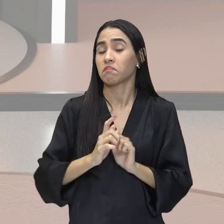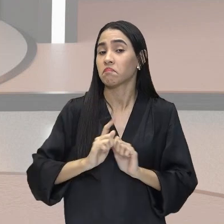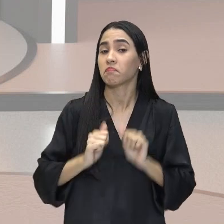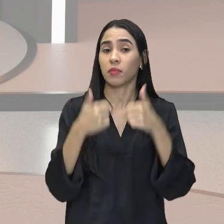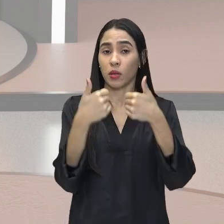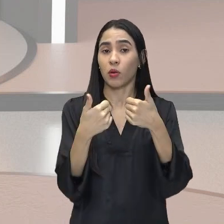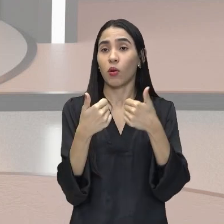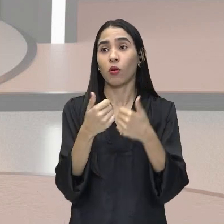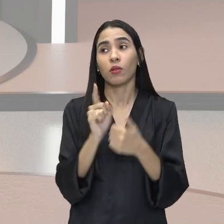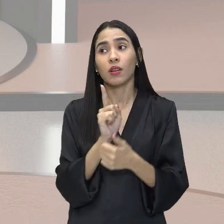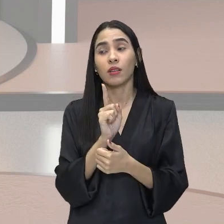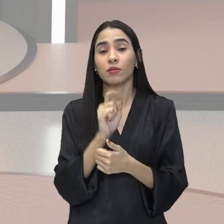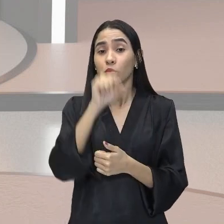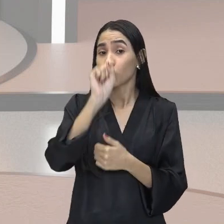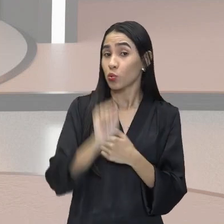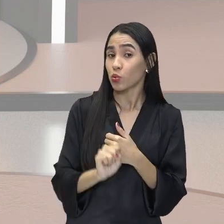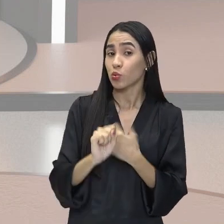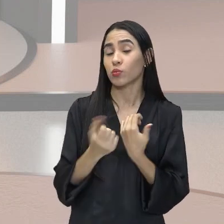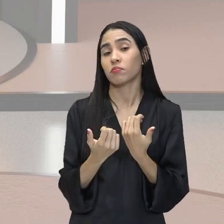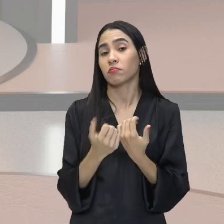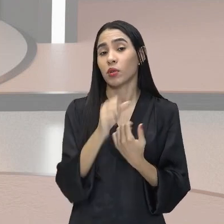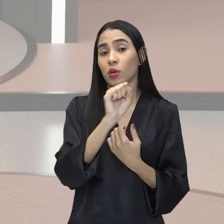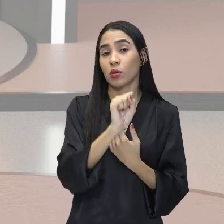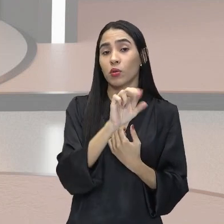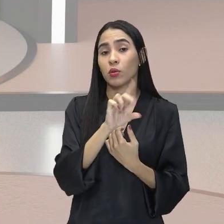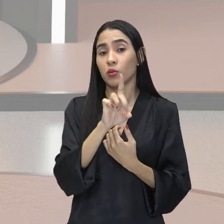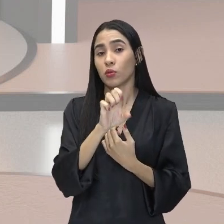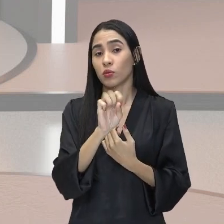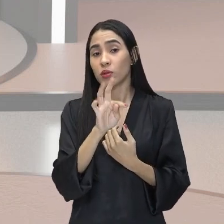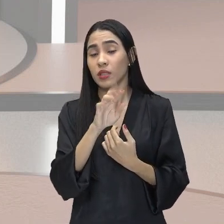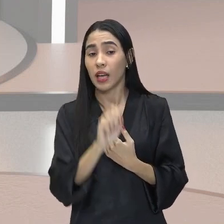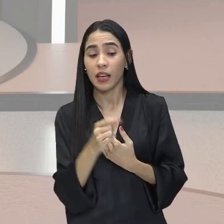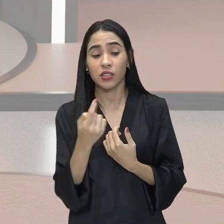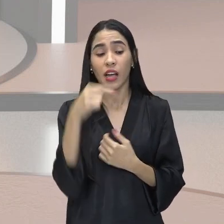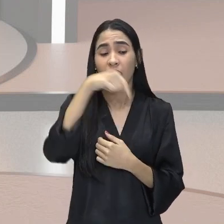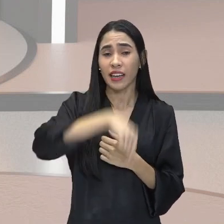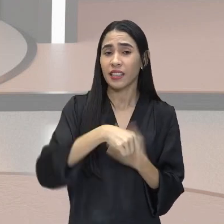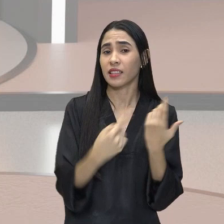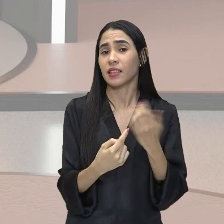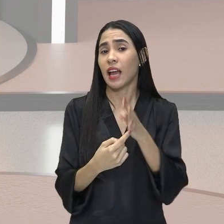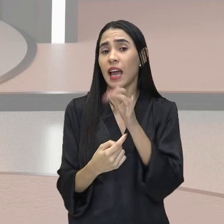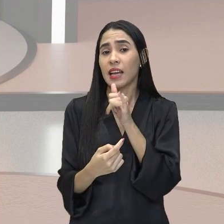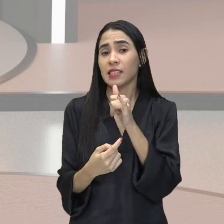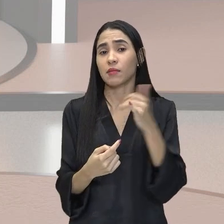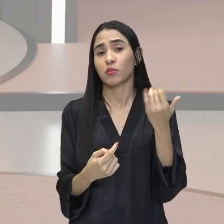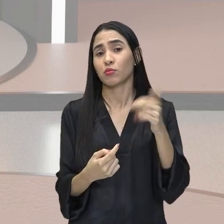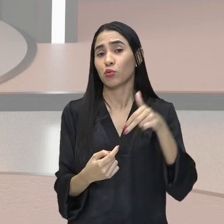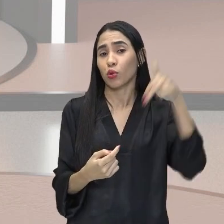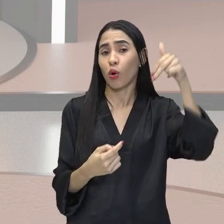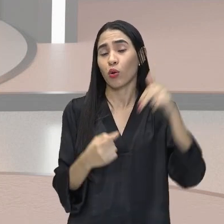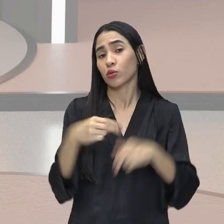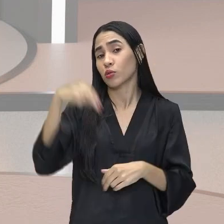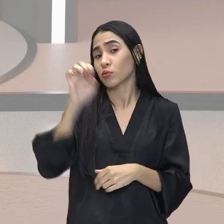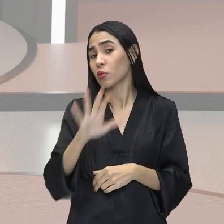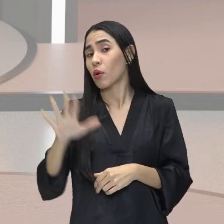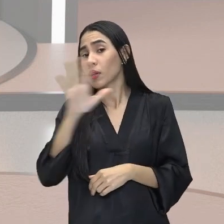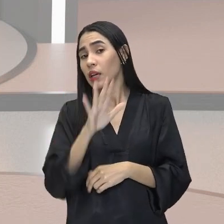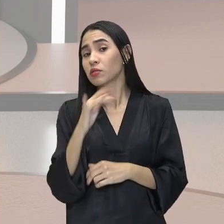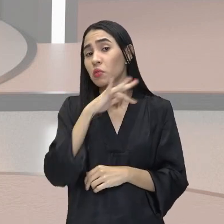lá no sul, lá no sudeste, e que não são tão boas no norte ou no nordeste?